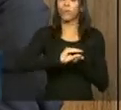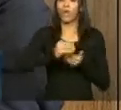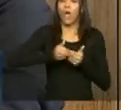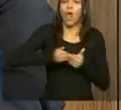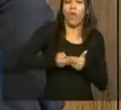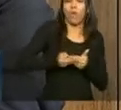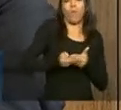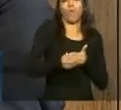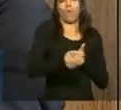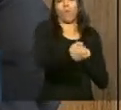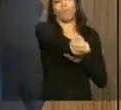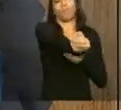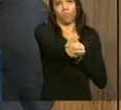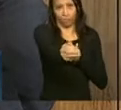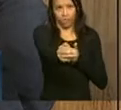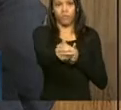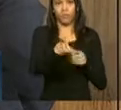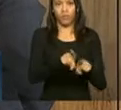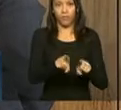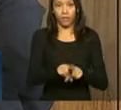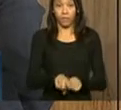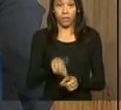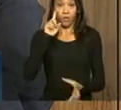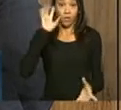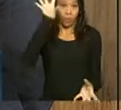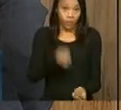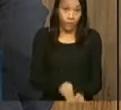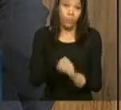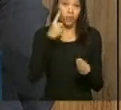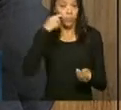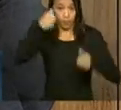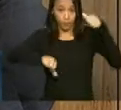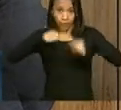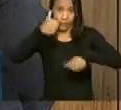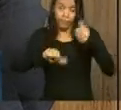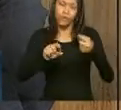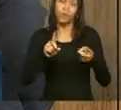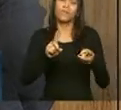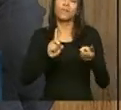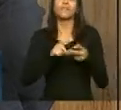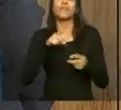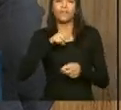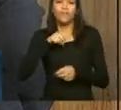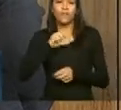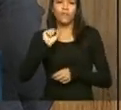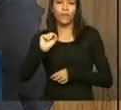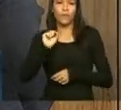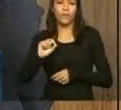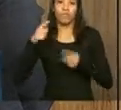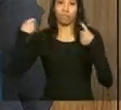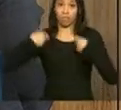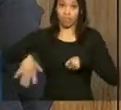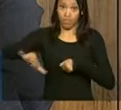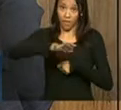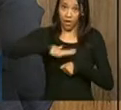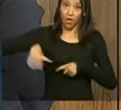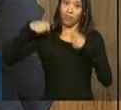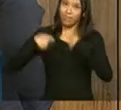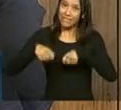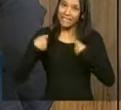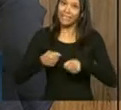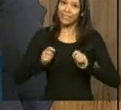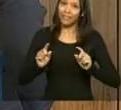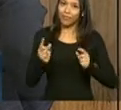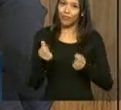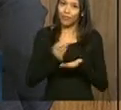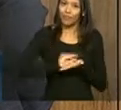O diagnóstico geral é de que, por um lado, existem grandes necessidades de investimentos em infraestrutura,